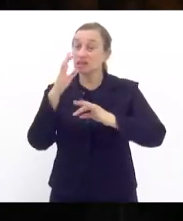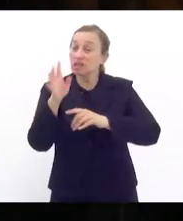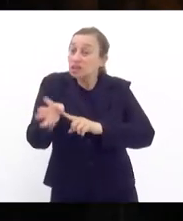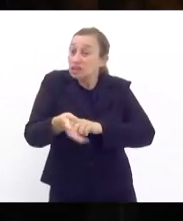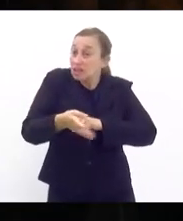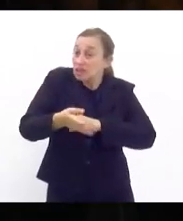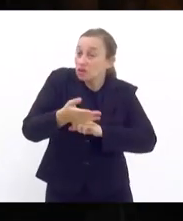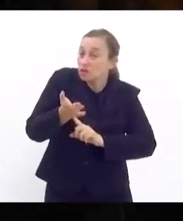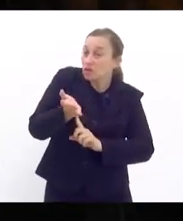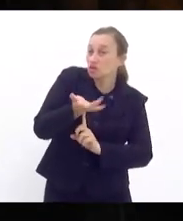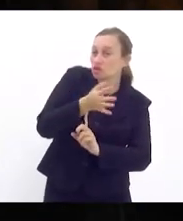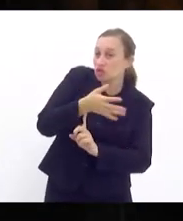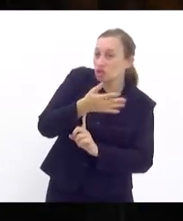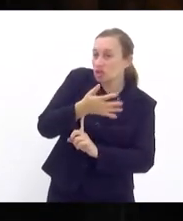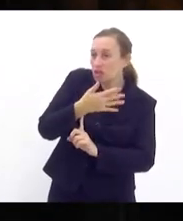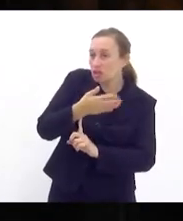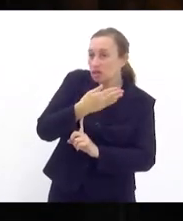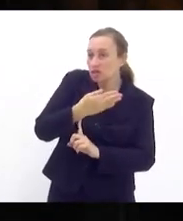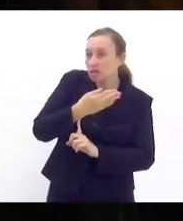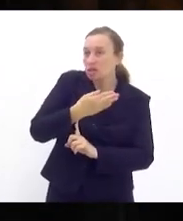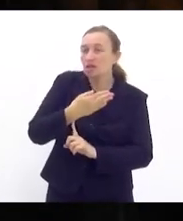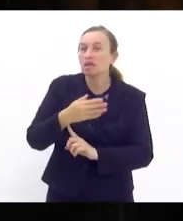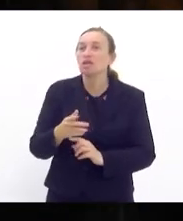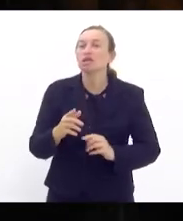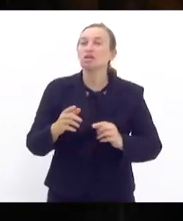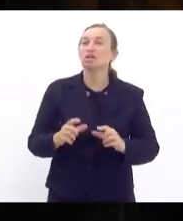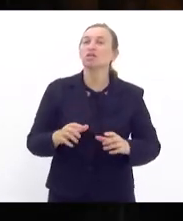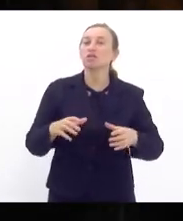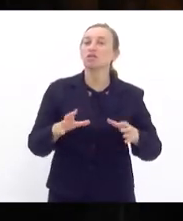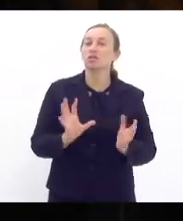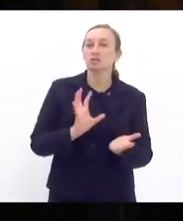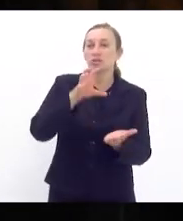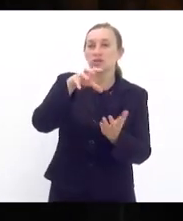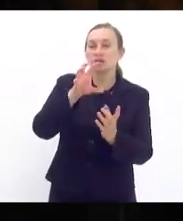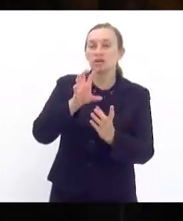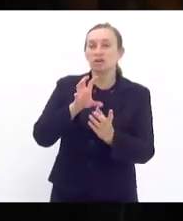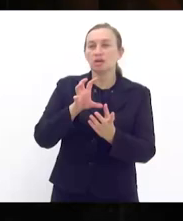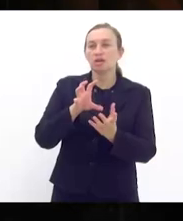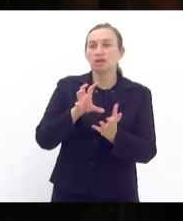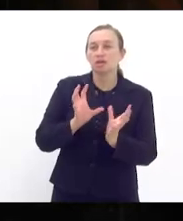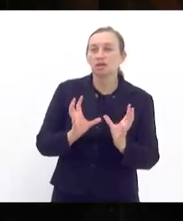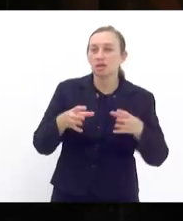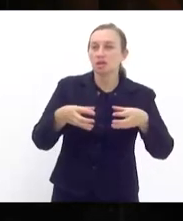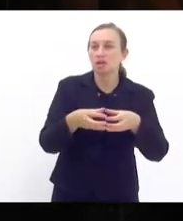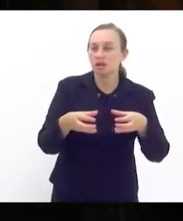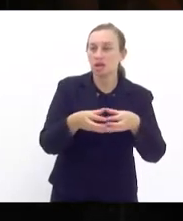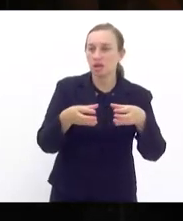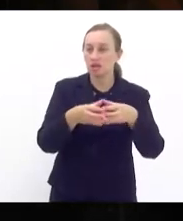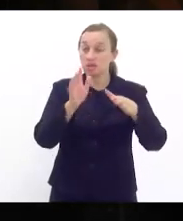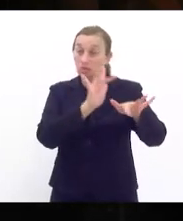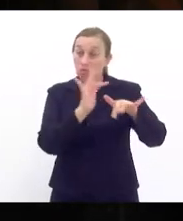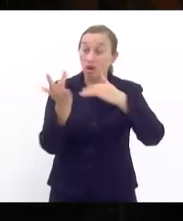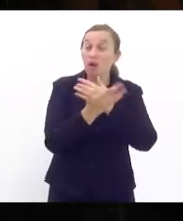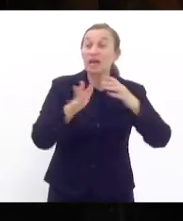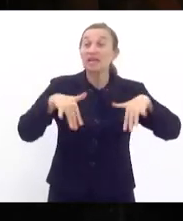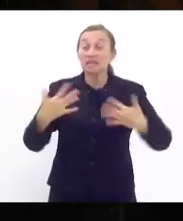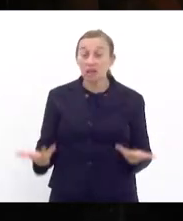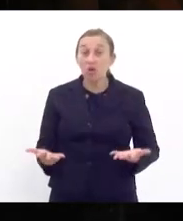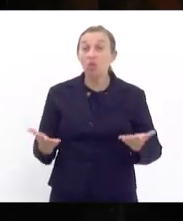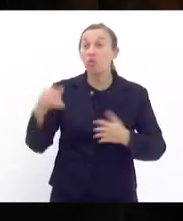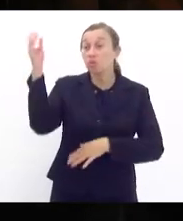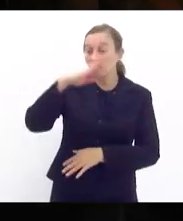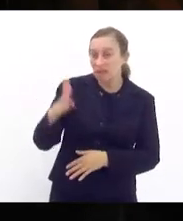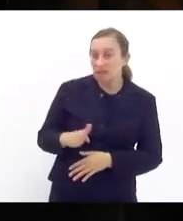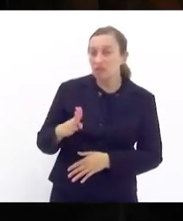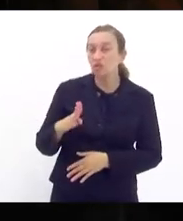Brasil hoje é onde tem as maiores redes consolidadas nas redes sociais então o Brasil é